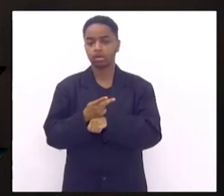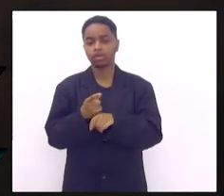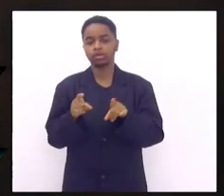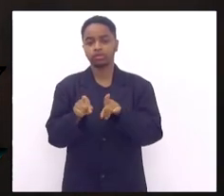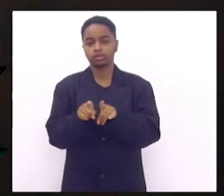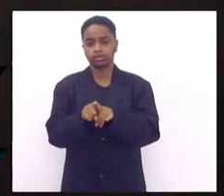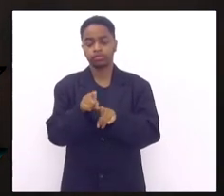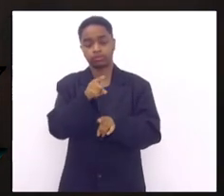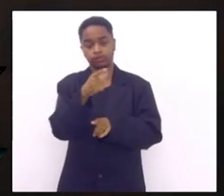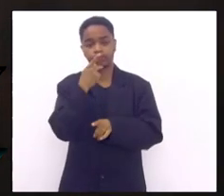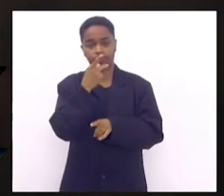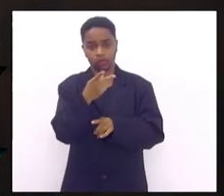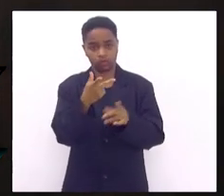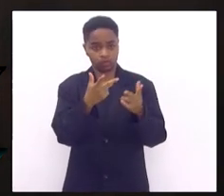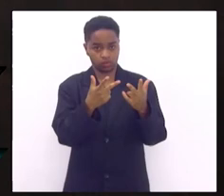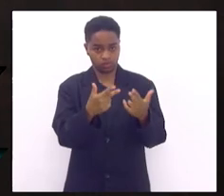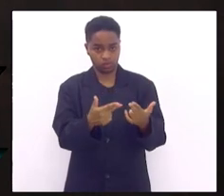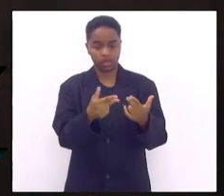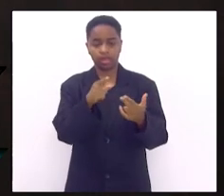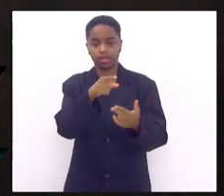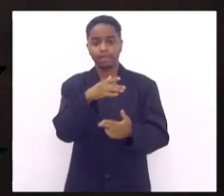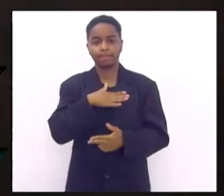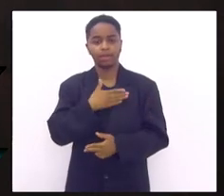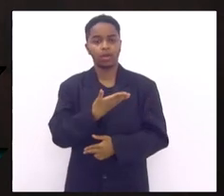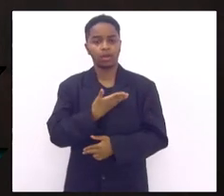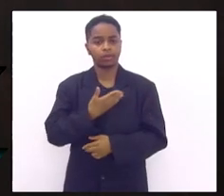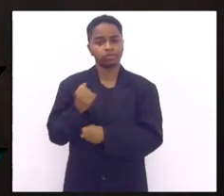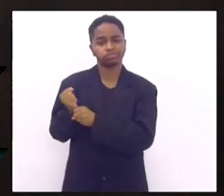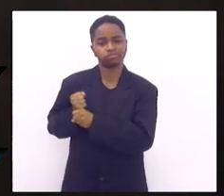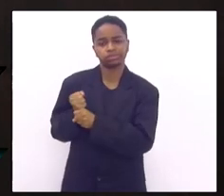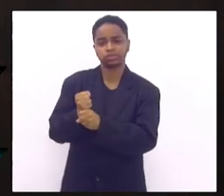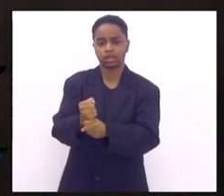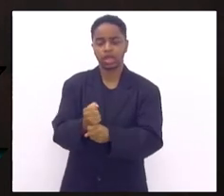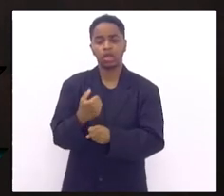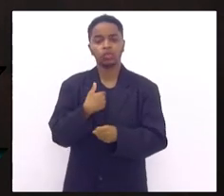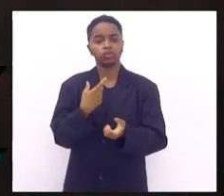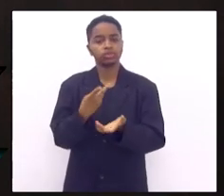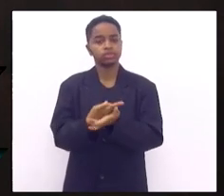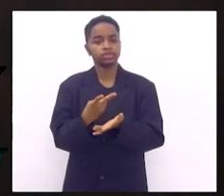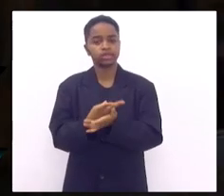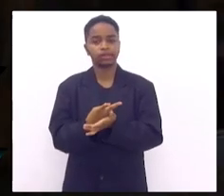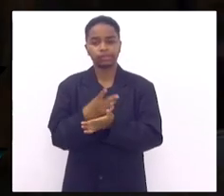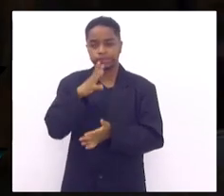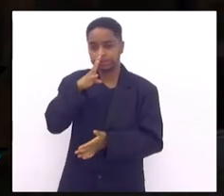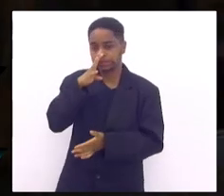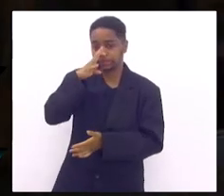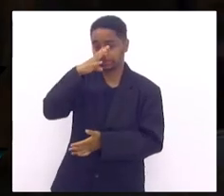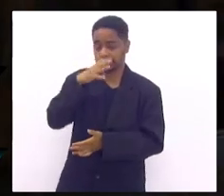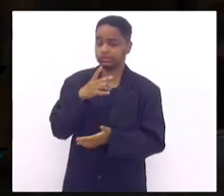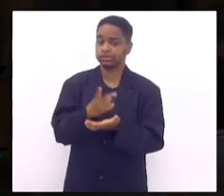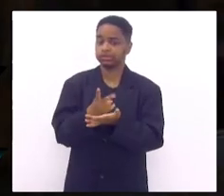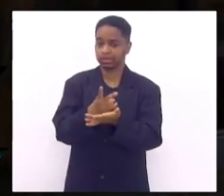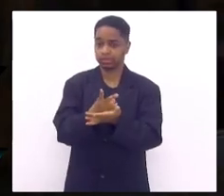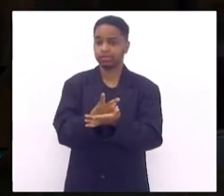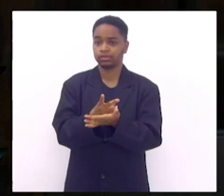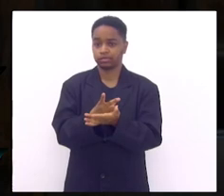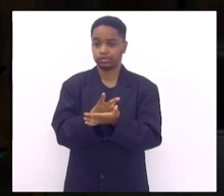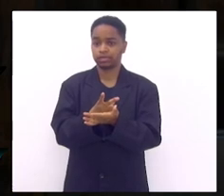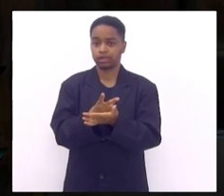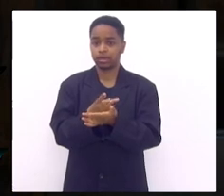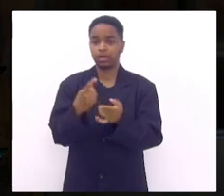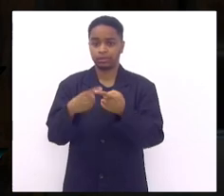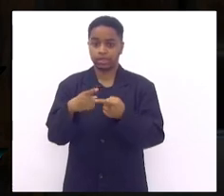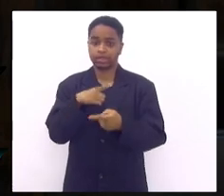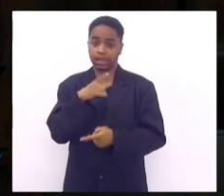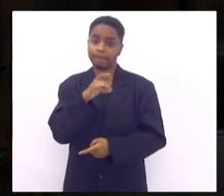como você mesmo falou né o Luiz é um amigo meu de longa data eu sempre fui um cara resistente né até para ele tem medo de tratar